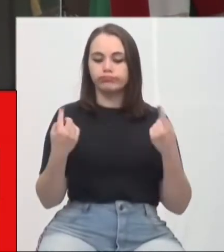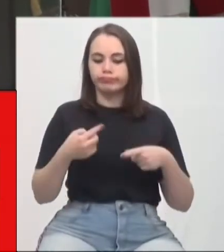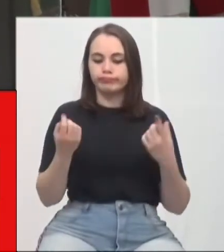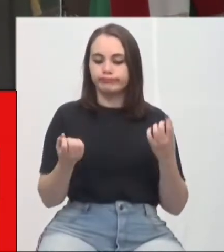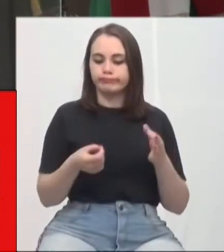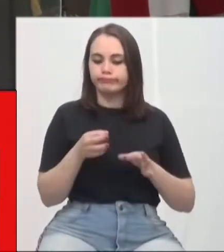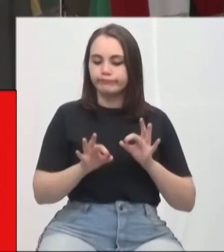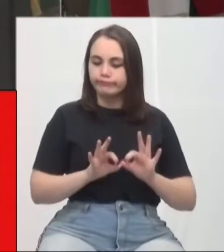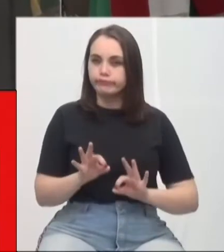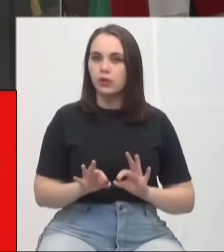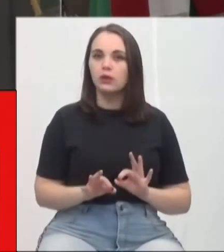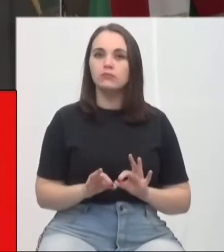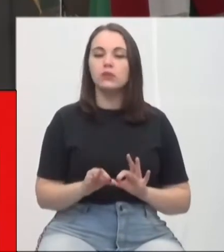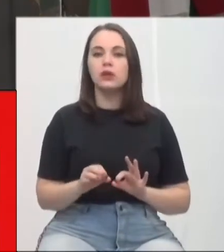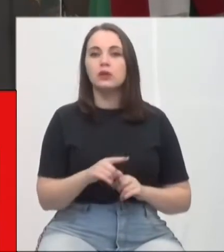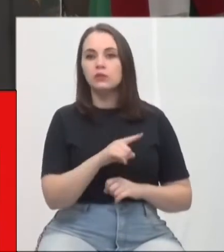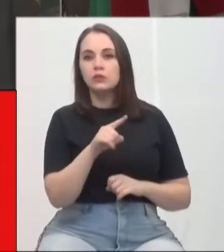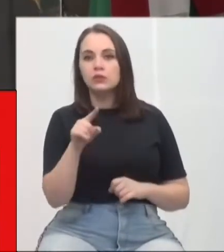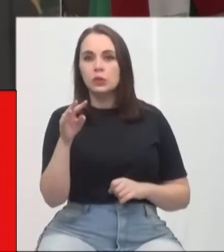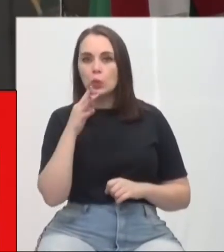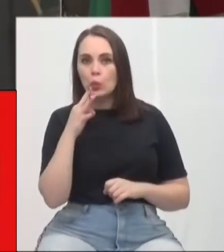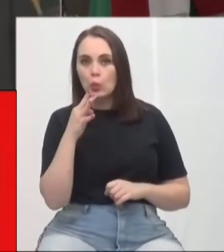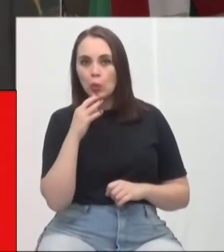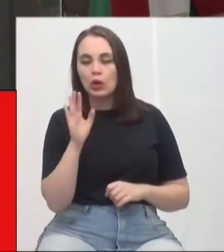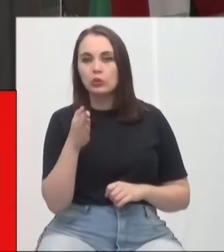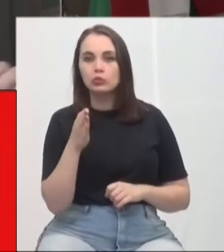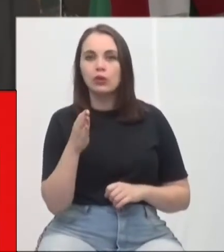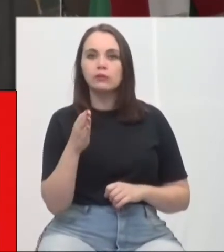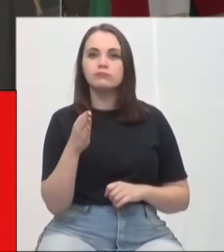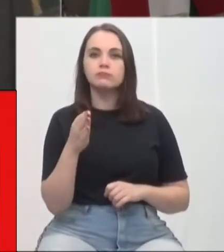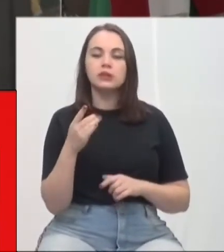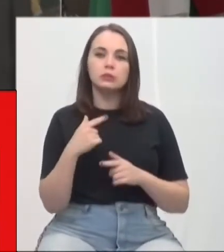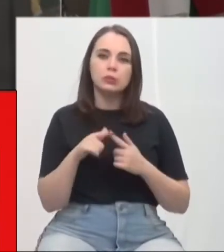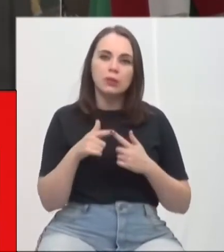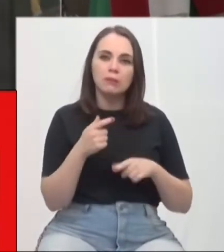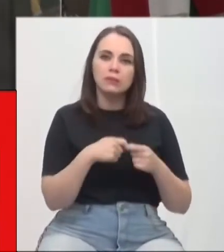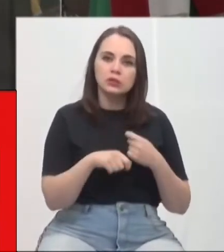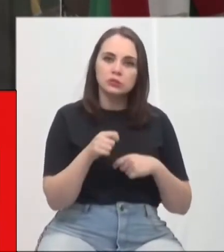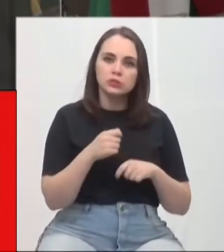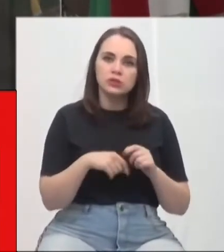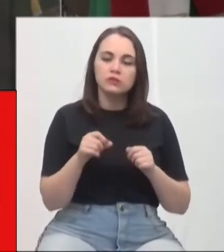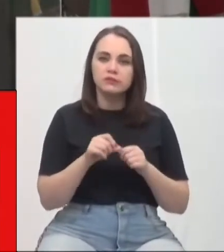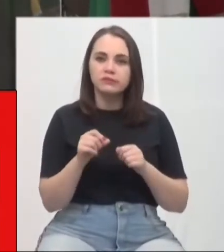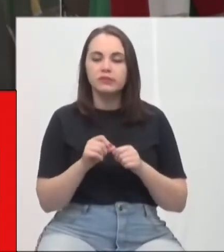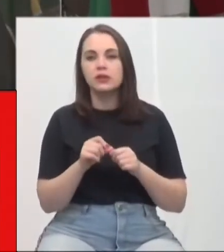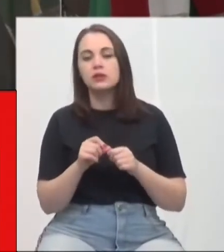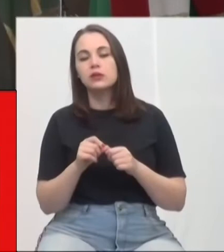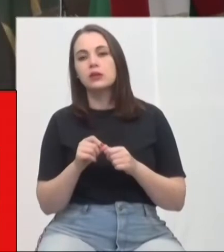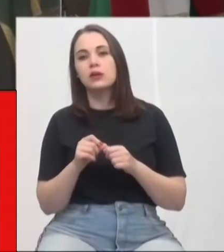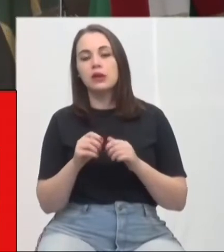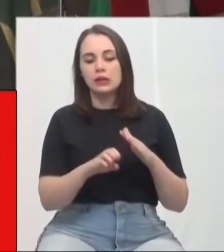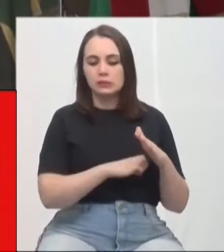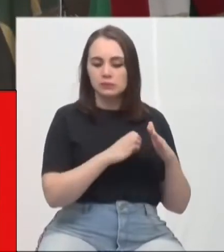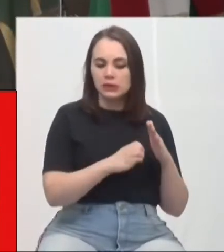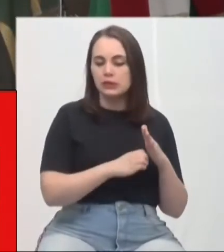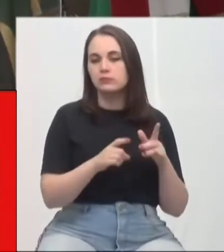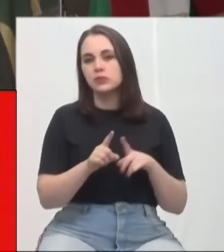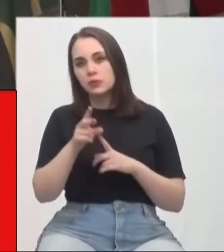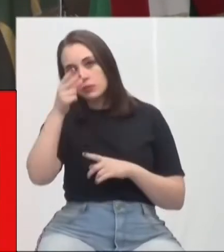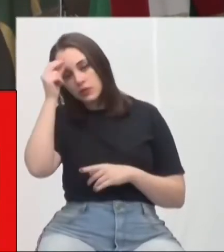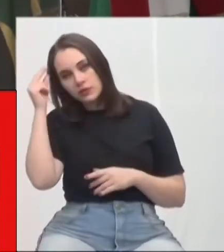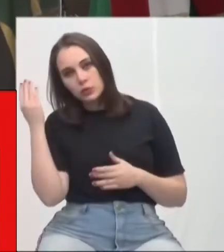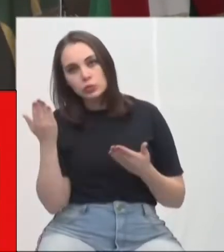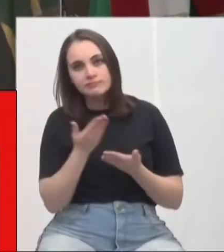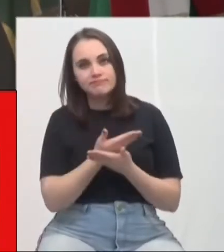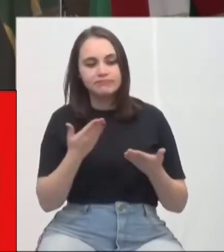E quantos aqui já não conhecem conflitos em contratos administrativos celebrados entre o município e empresas? Conflitos que normalmente